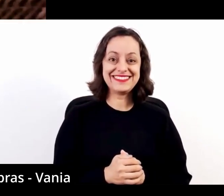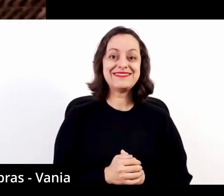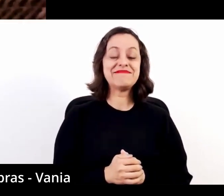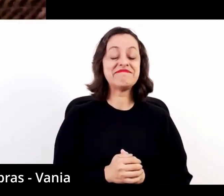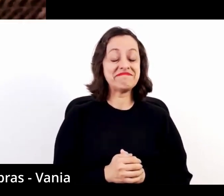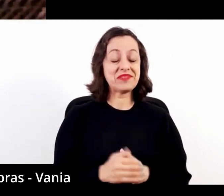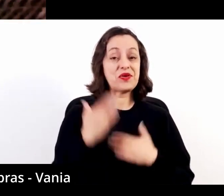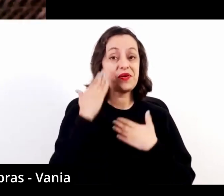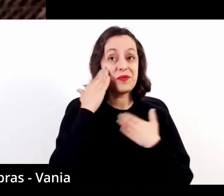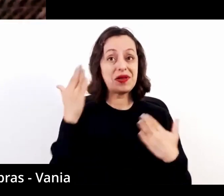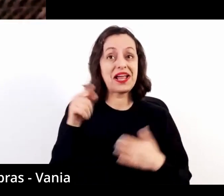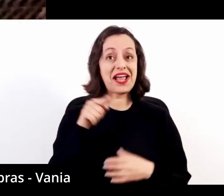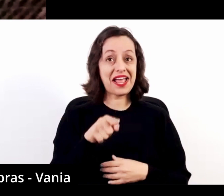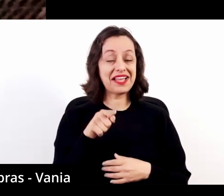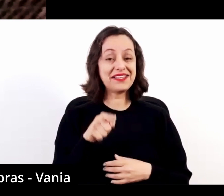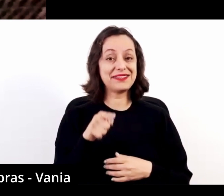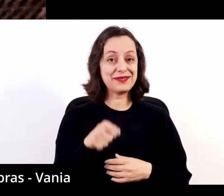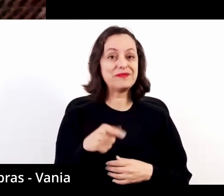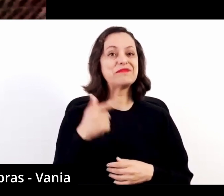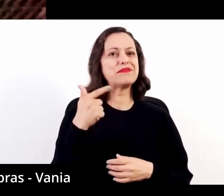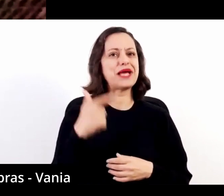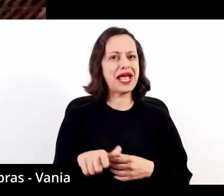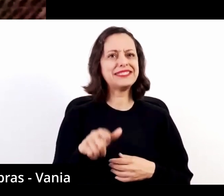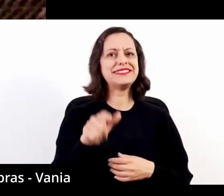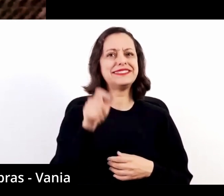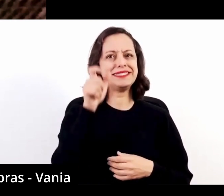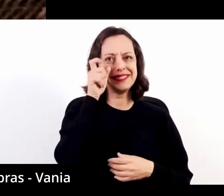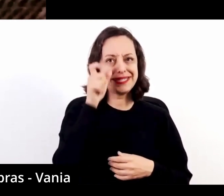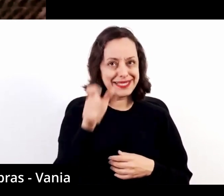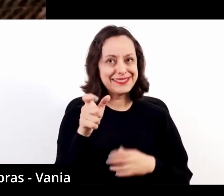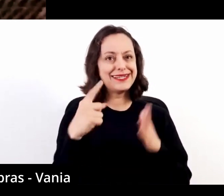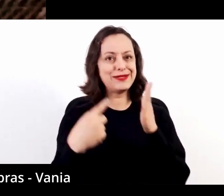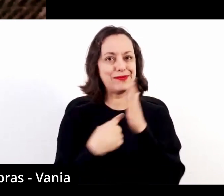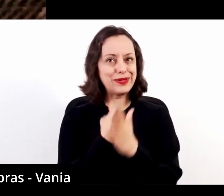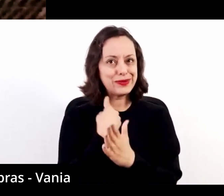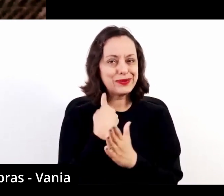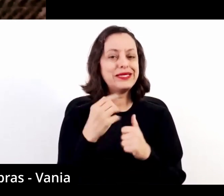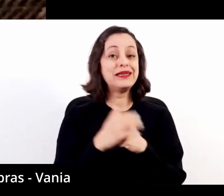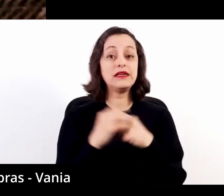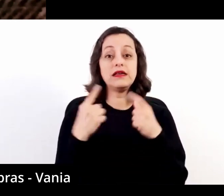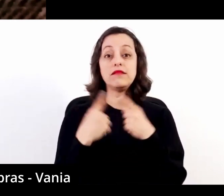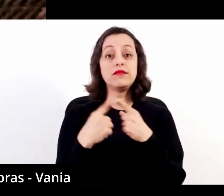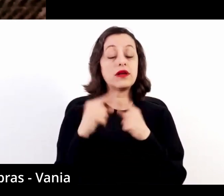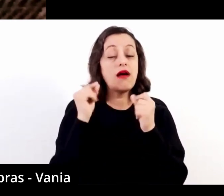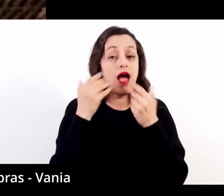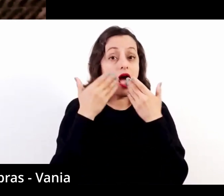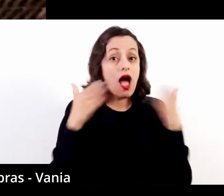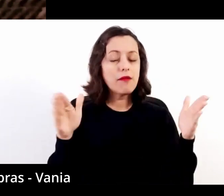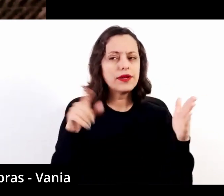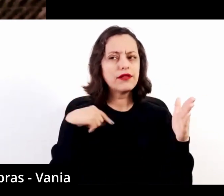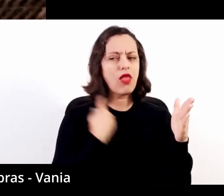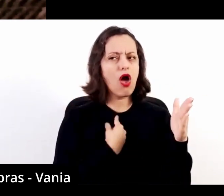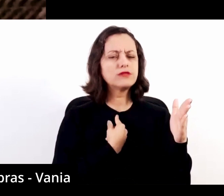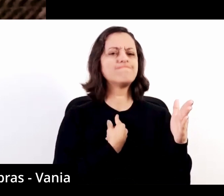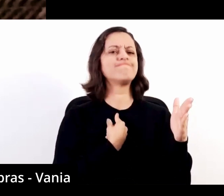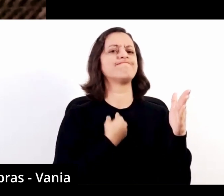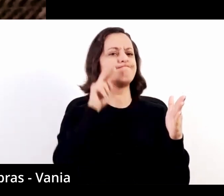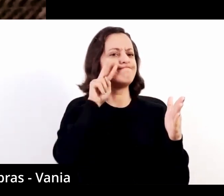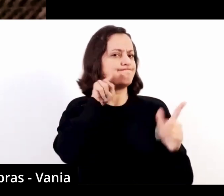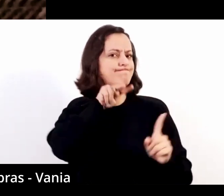Muito obrigado, Ellen. Mais uma interessante pergunta, porque ela abre perspectiva de a gente